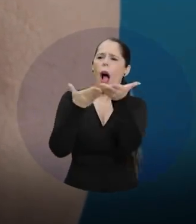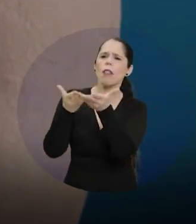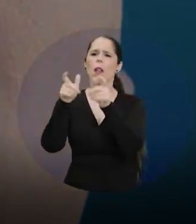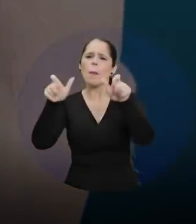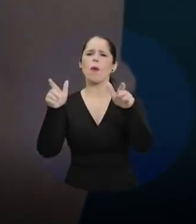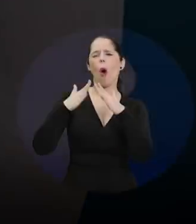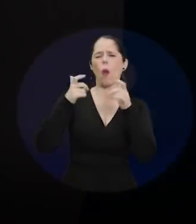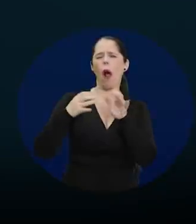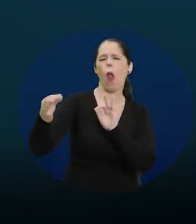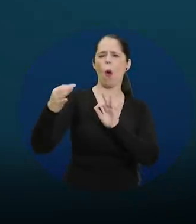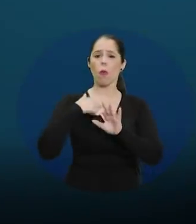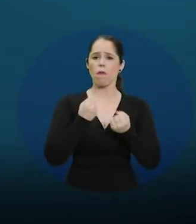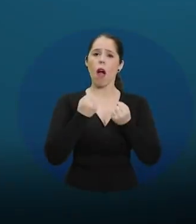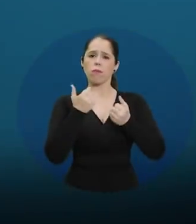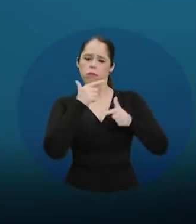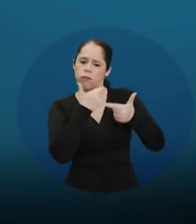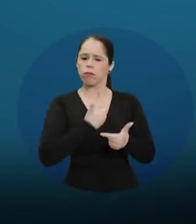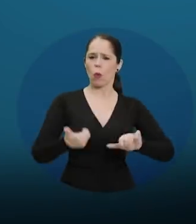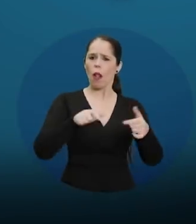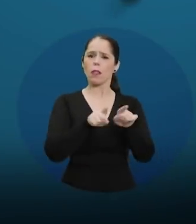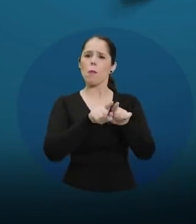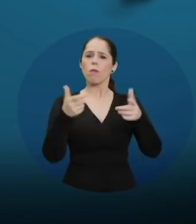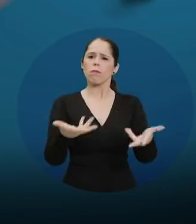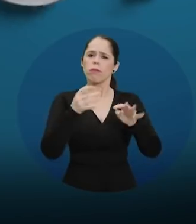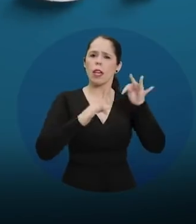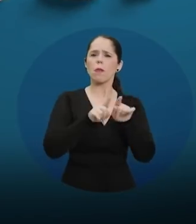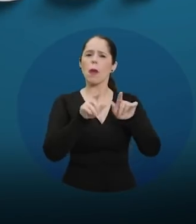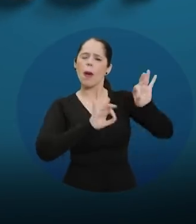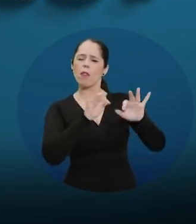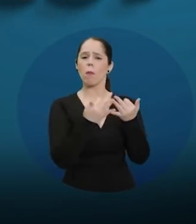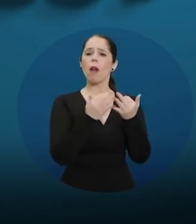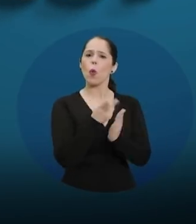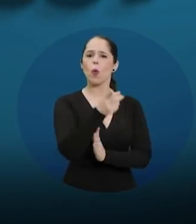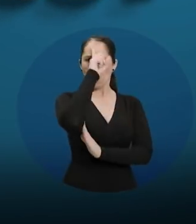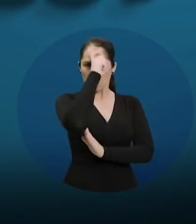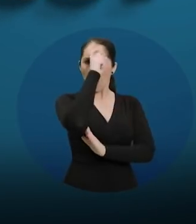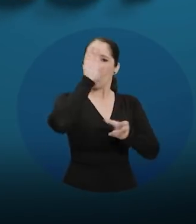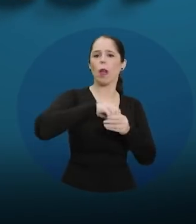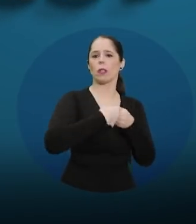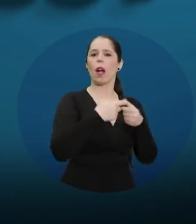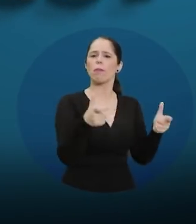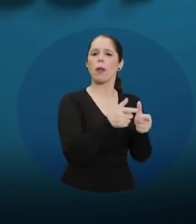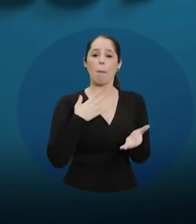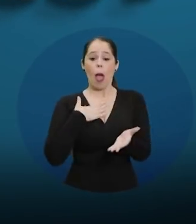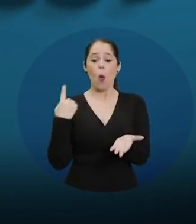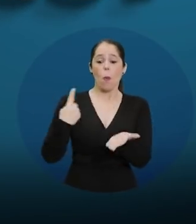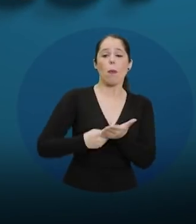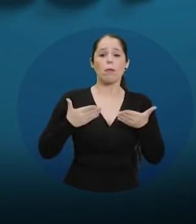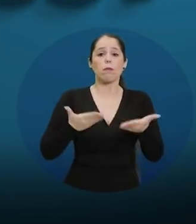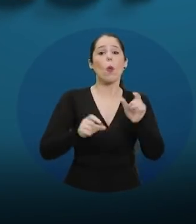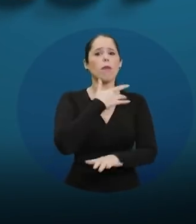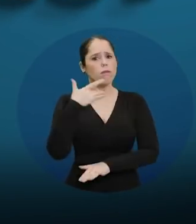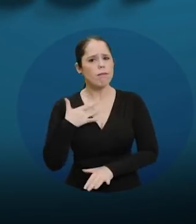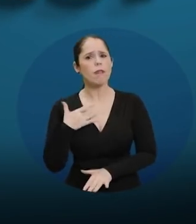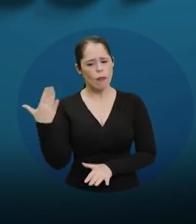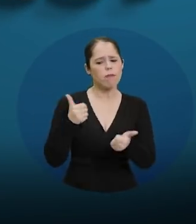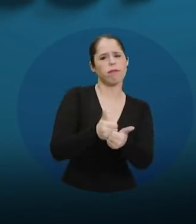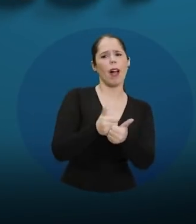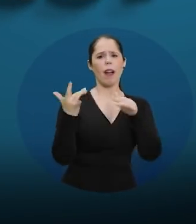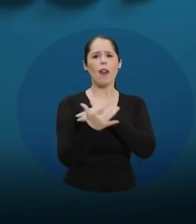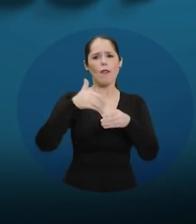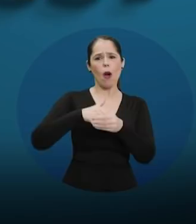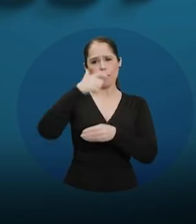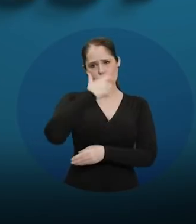aos lugares mais distantes. Defendo o serviço público de qualidade, a perícia técnica e o planejamento familiar. Me acompanhe nas redes sociais.